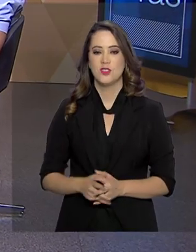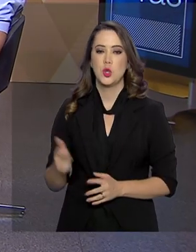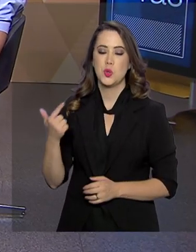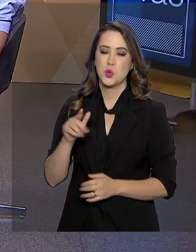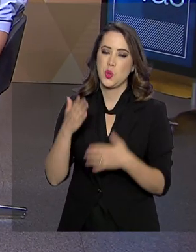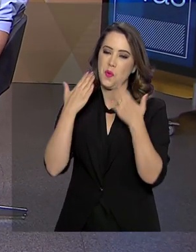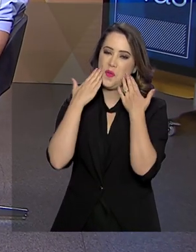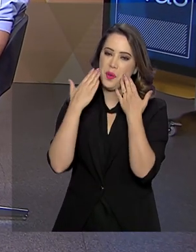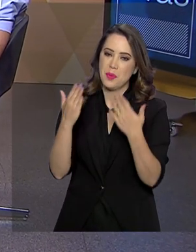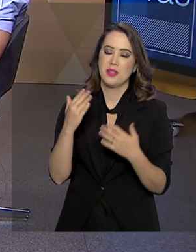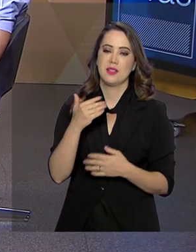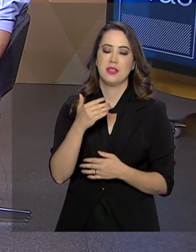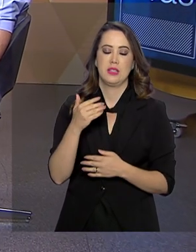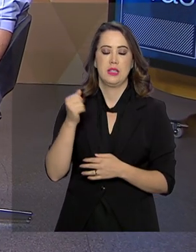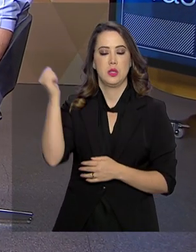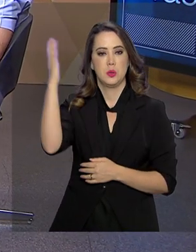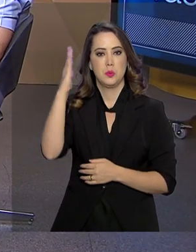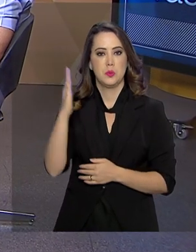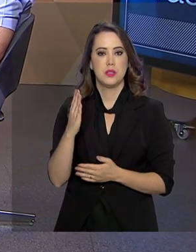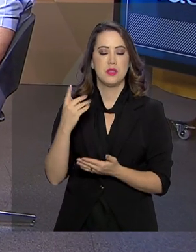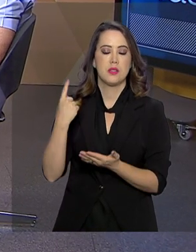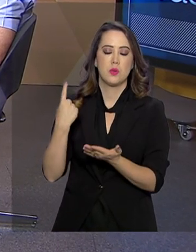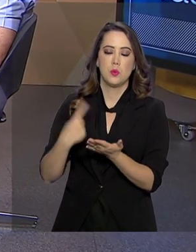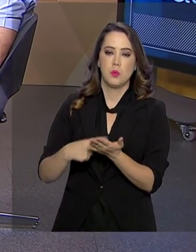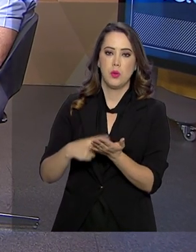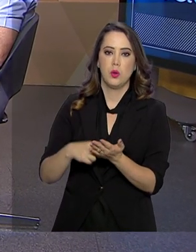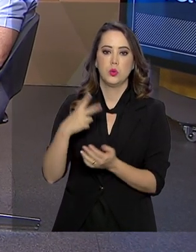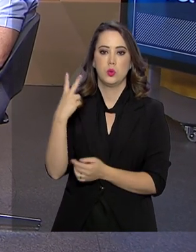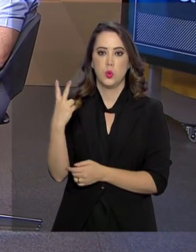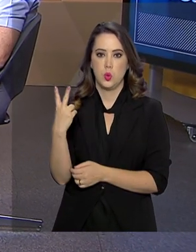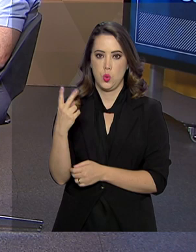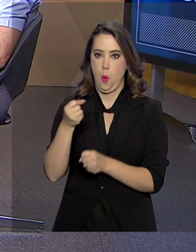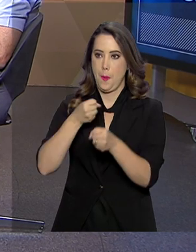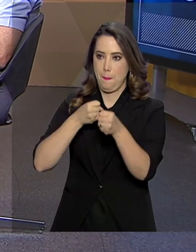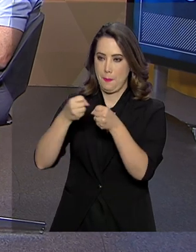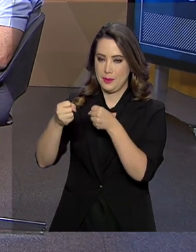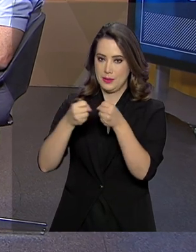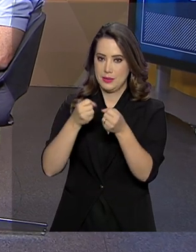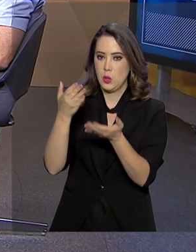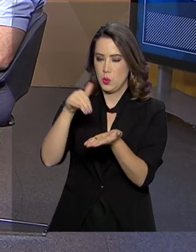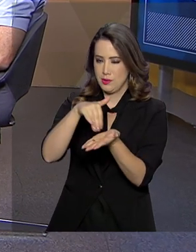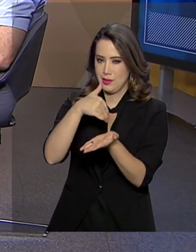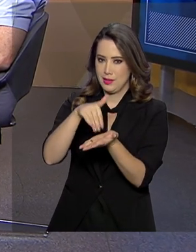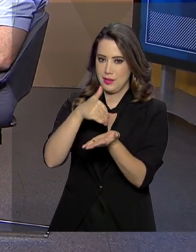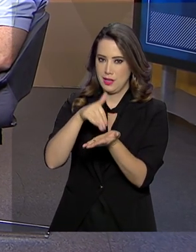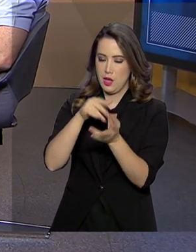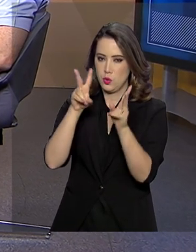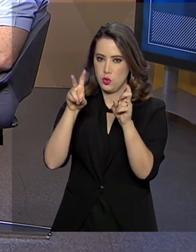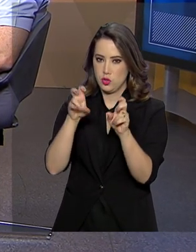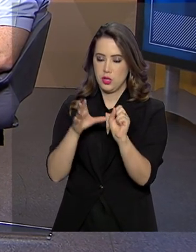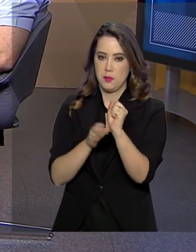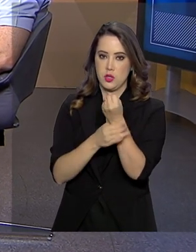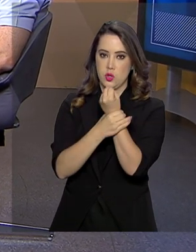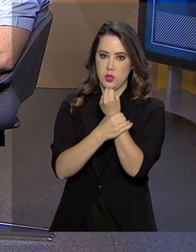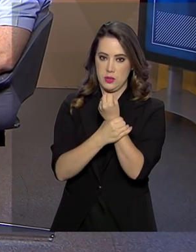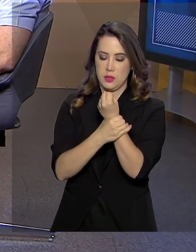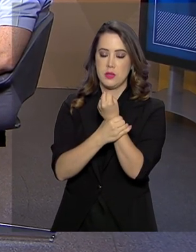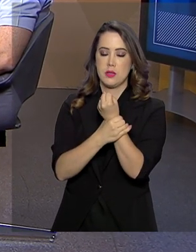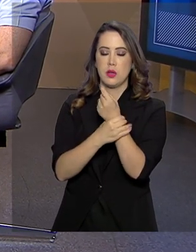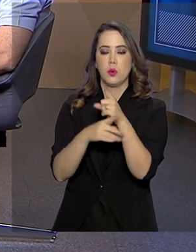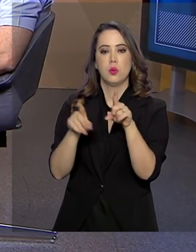volta com o Brasil em Pauta, hoje com dois entrevistados, o secretário de Assuntos de Defesa e Segurança Nacional do Gabinete de Segurança